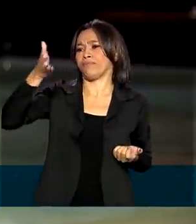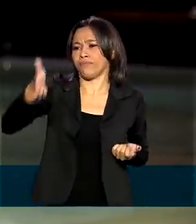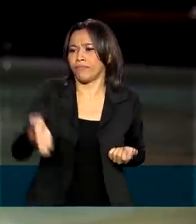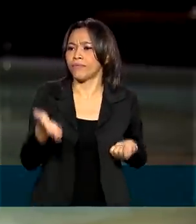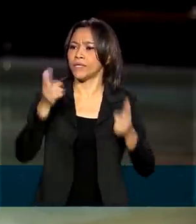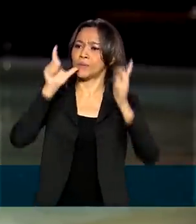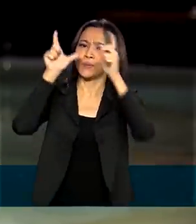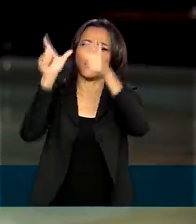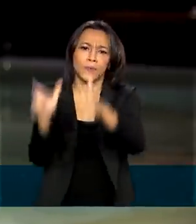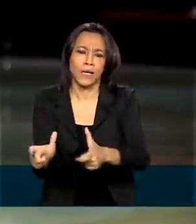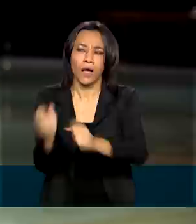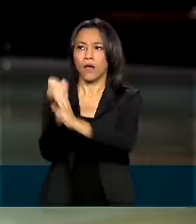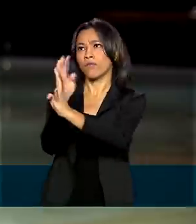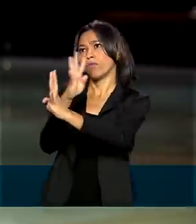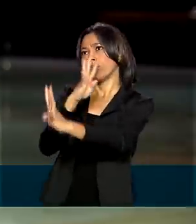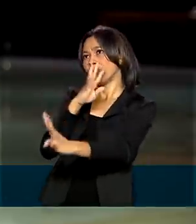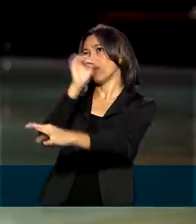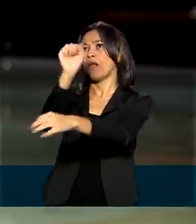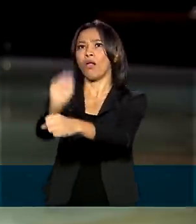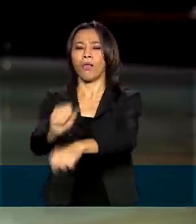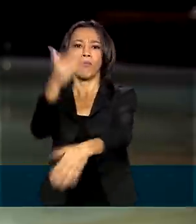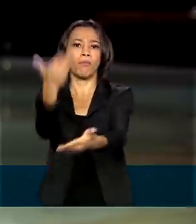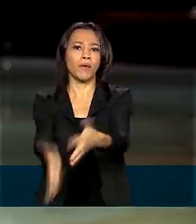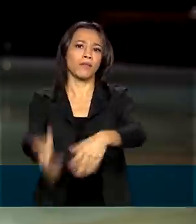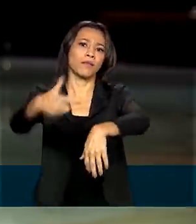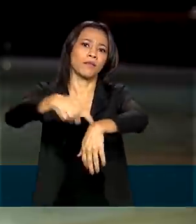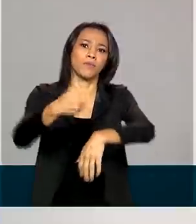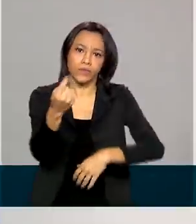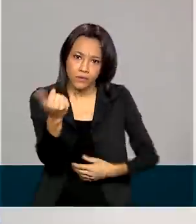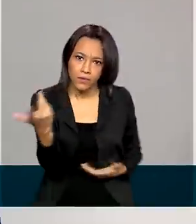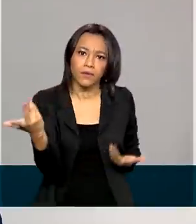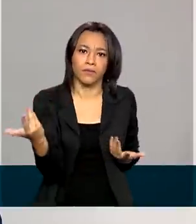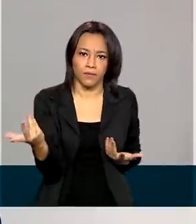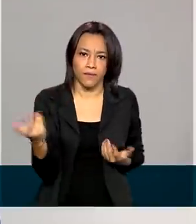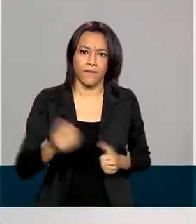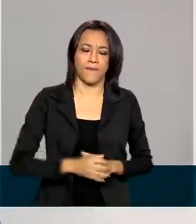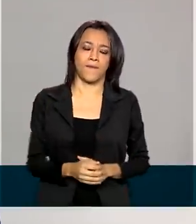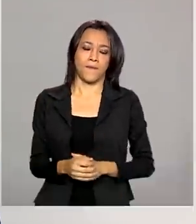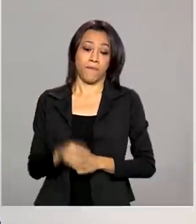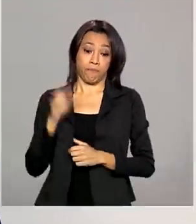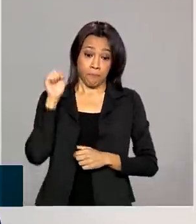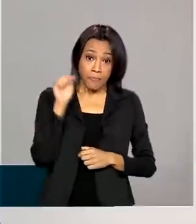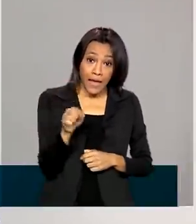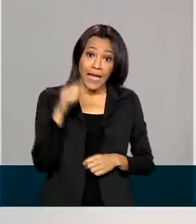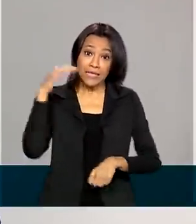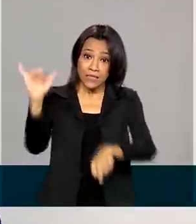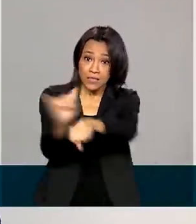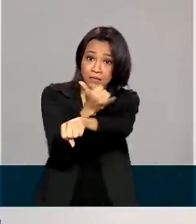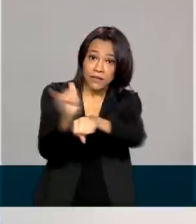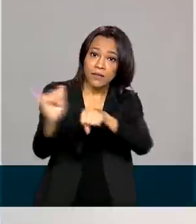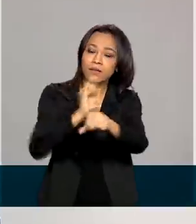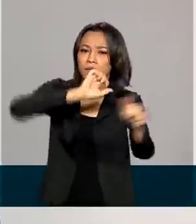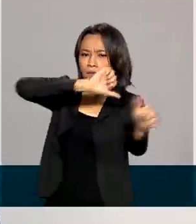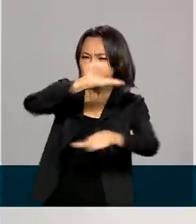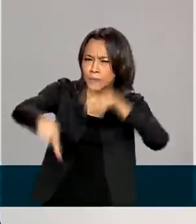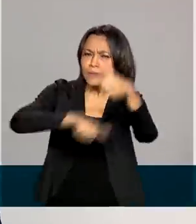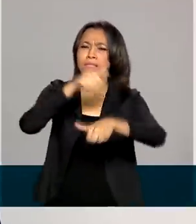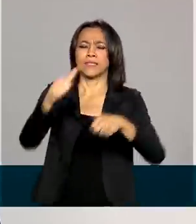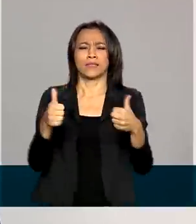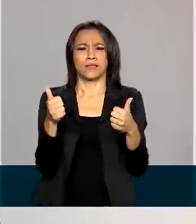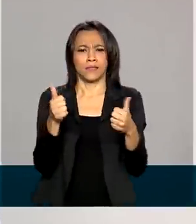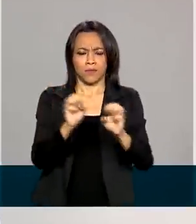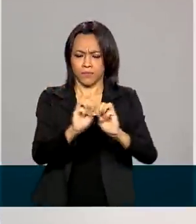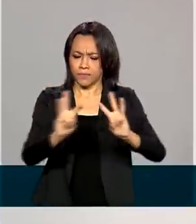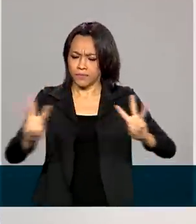público, enfrentar fila, perder tempo e dinheiro. Essa estratégia de transformação digital já gerou